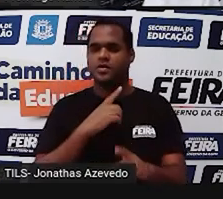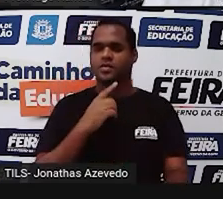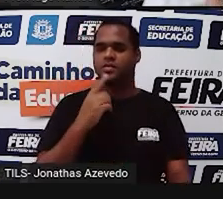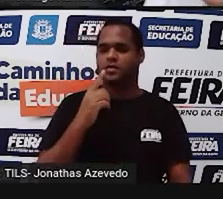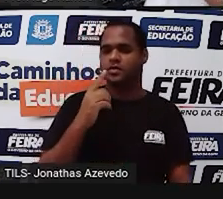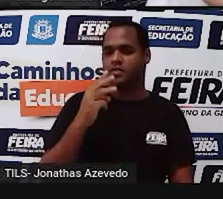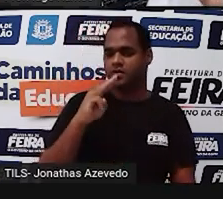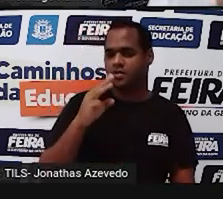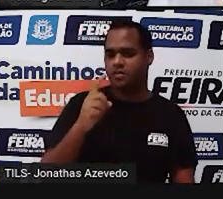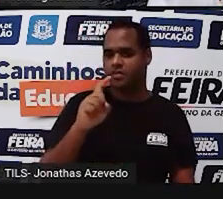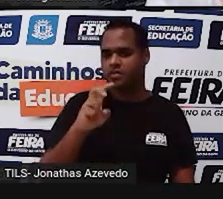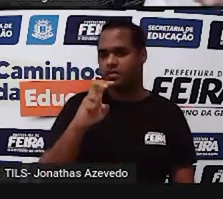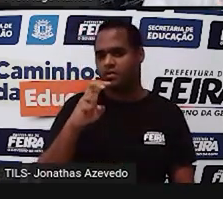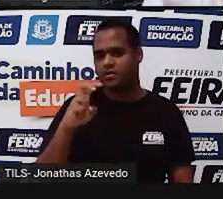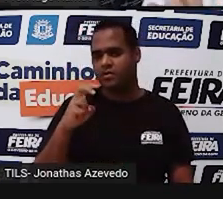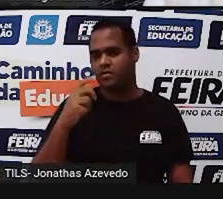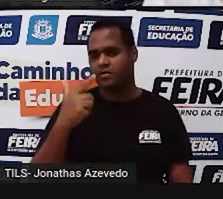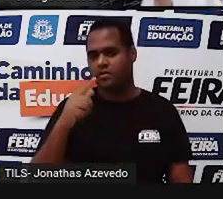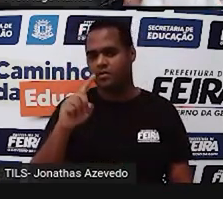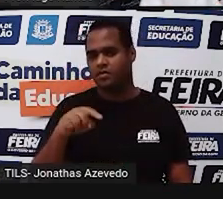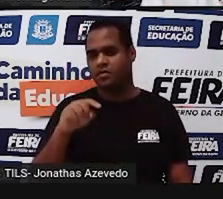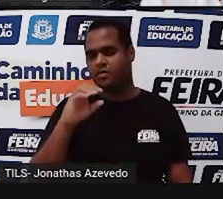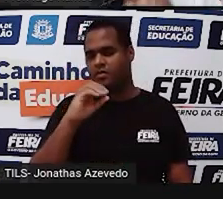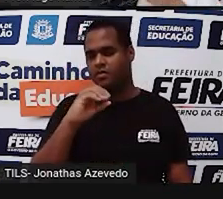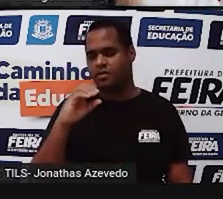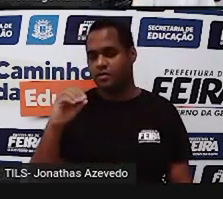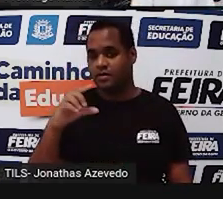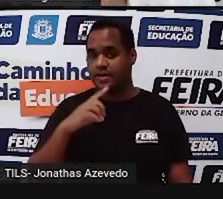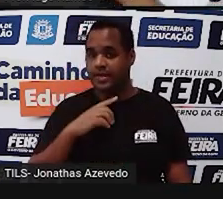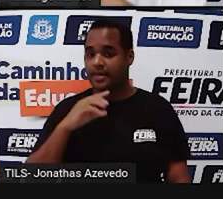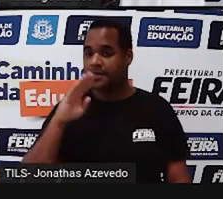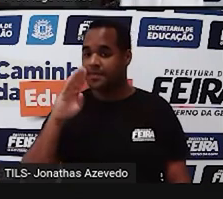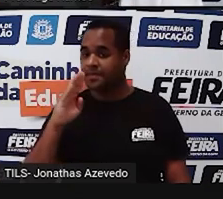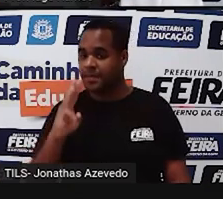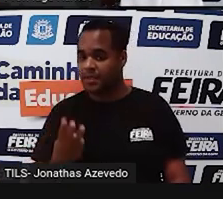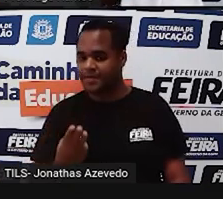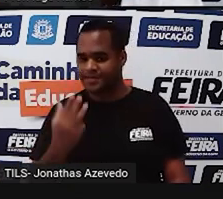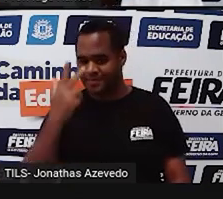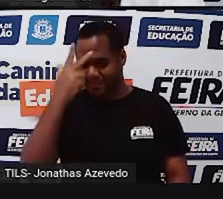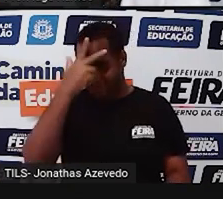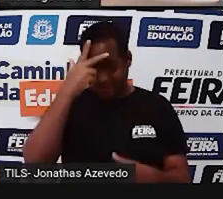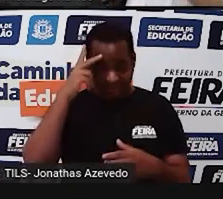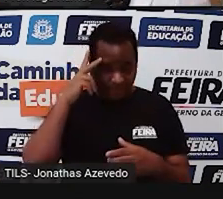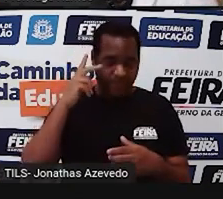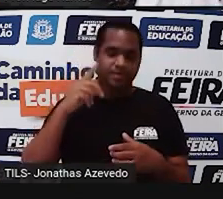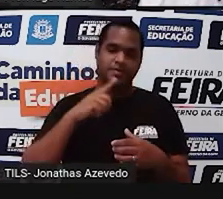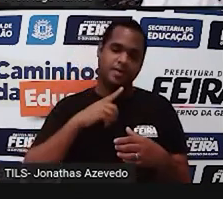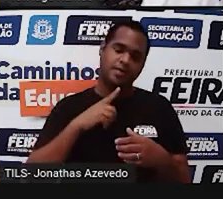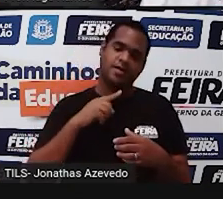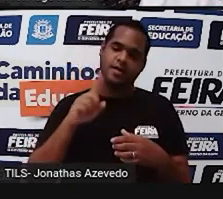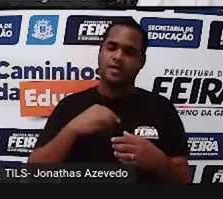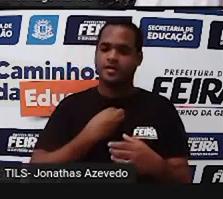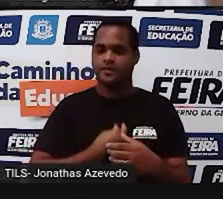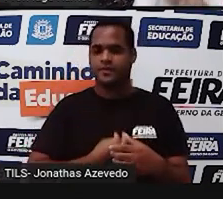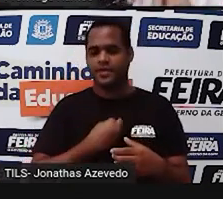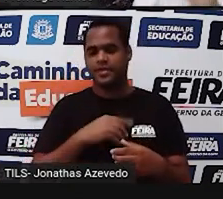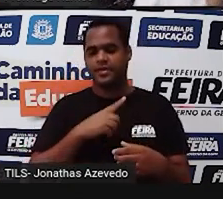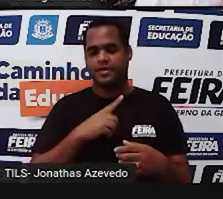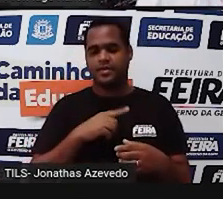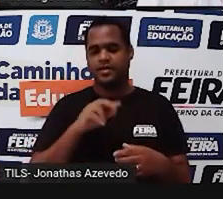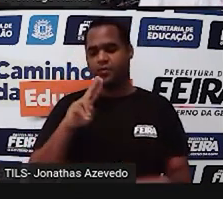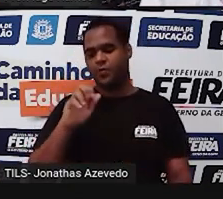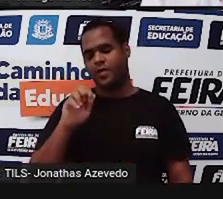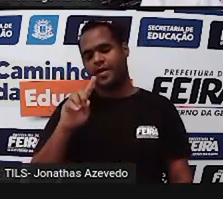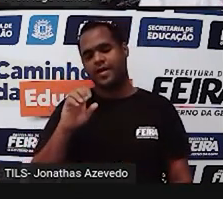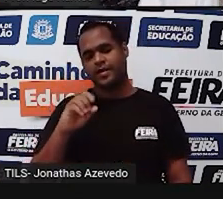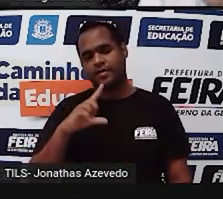é 35,552 milhões de pessoas que estavam nos países de Uganda